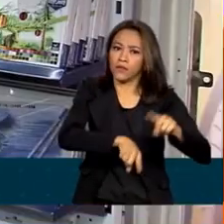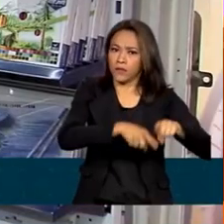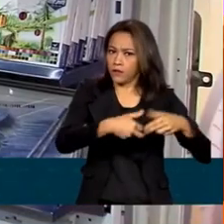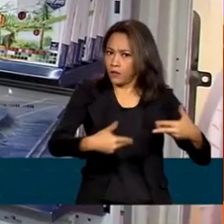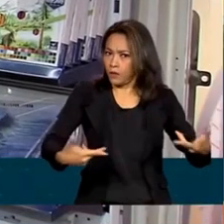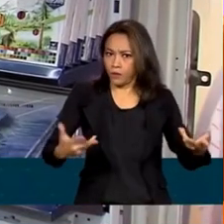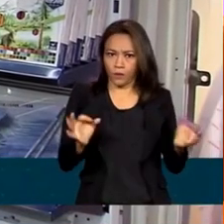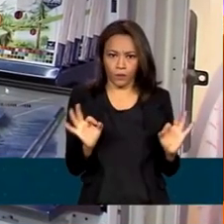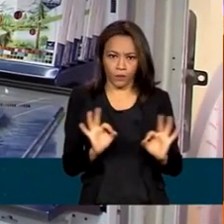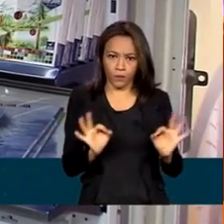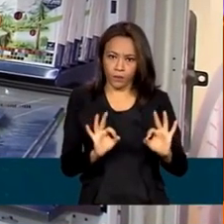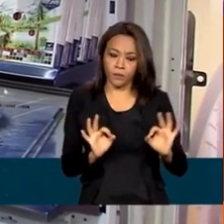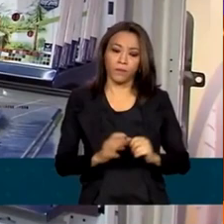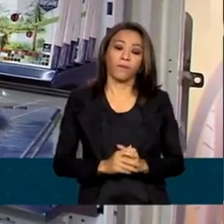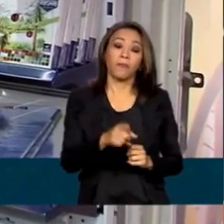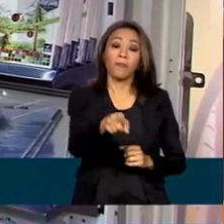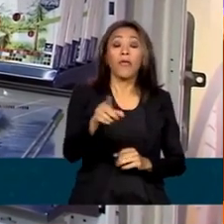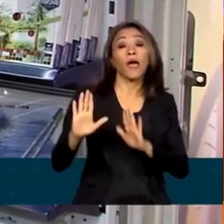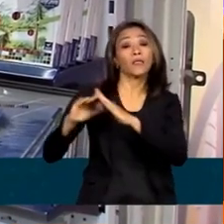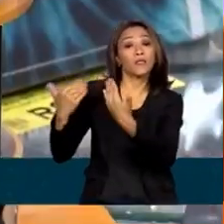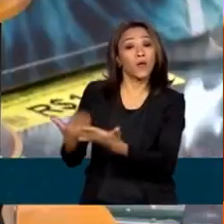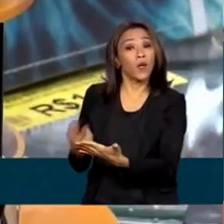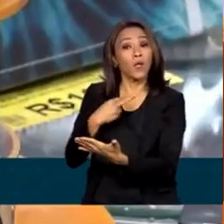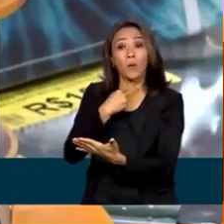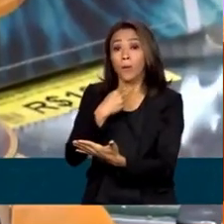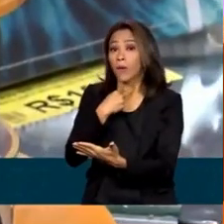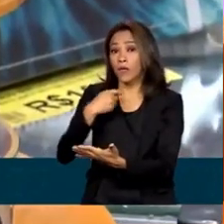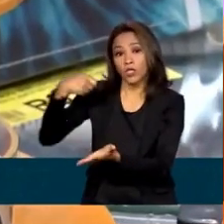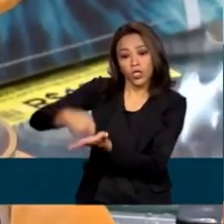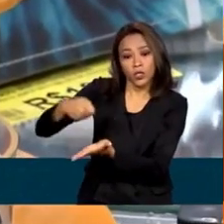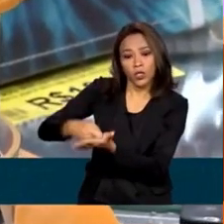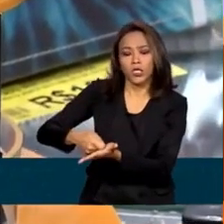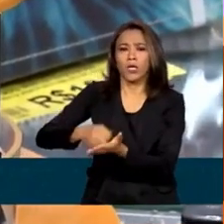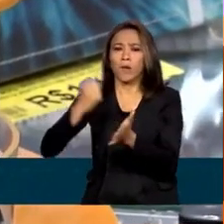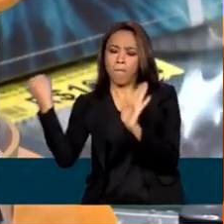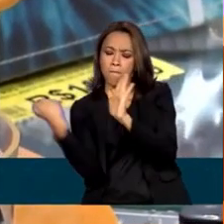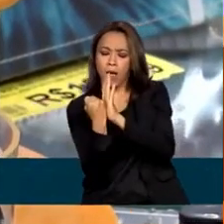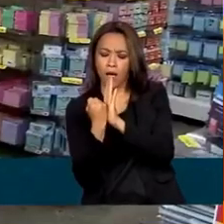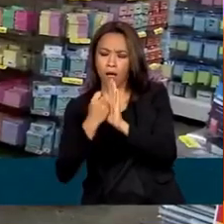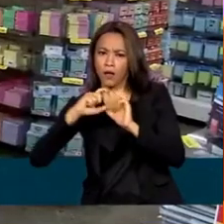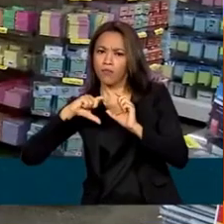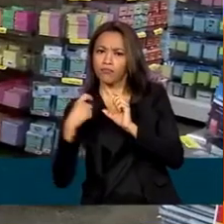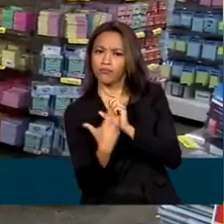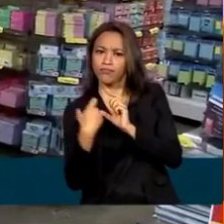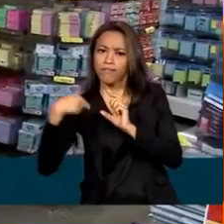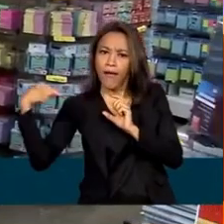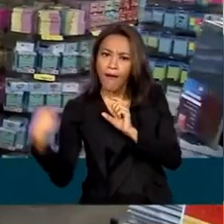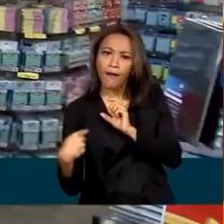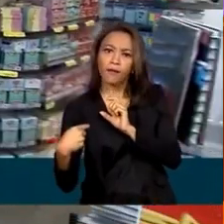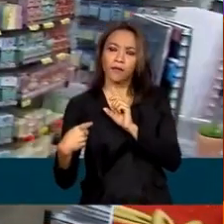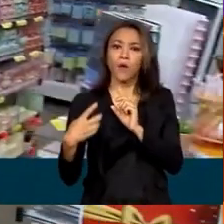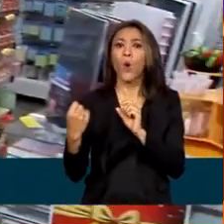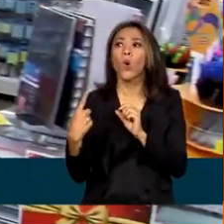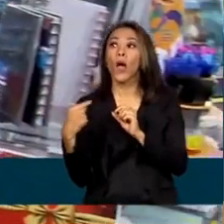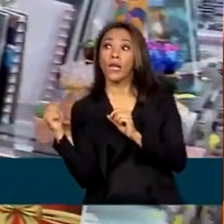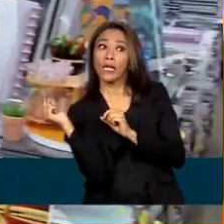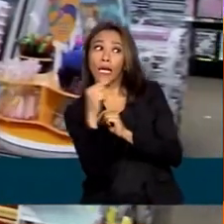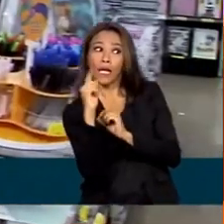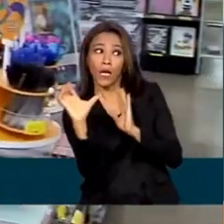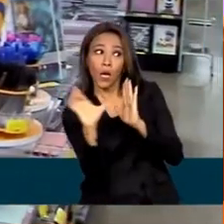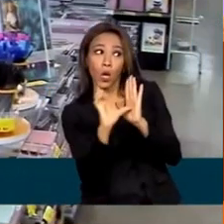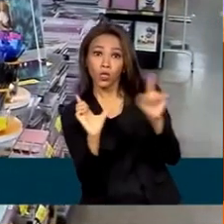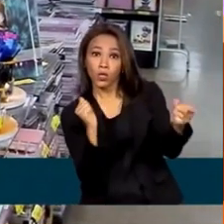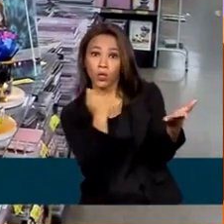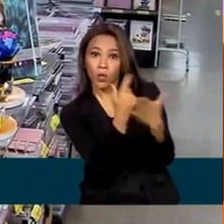escolar. As escolas também não podem exigir produtos de marcas específicas ou indicar em qual loja deve ser